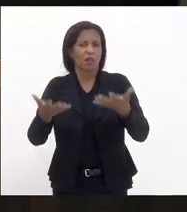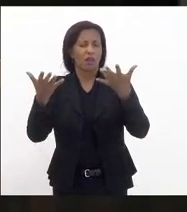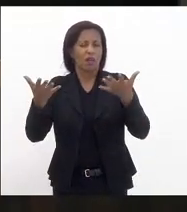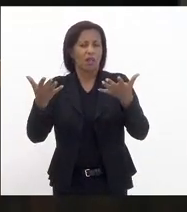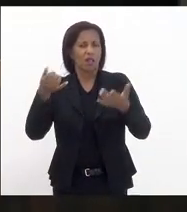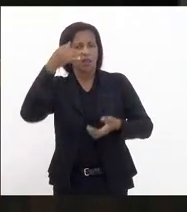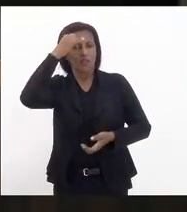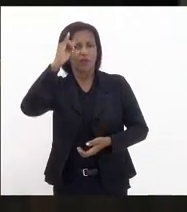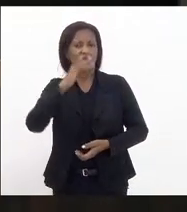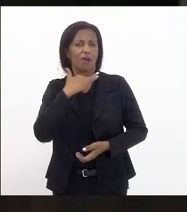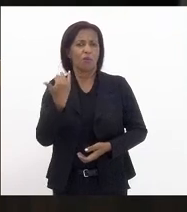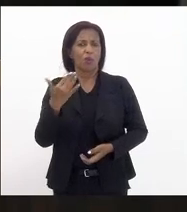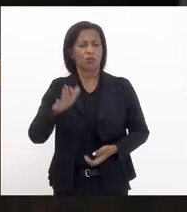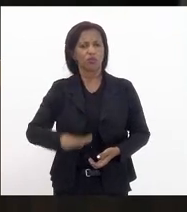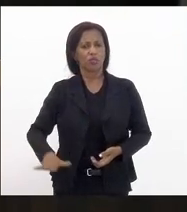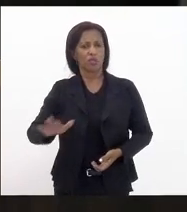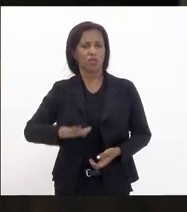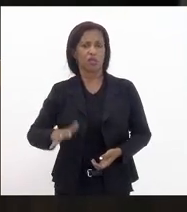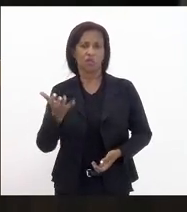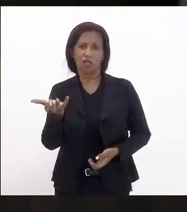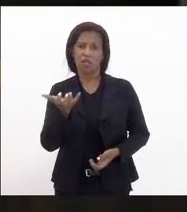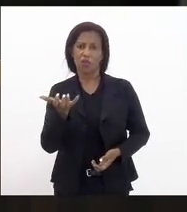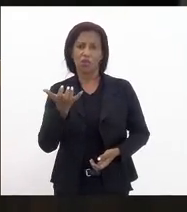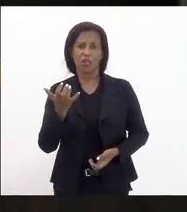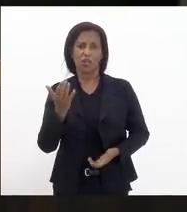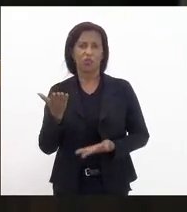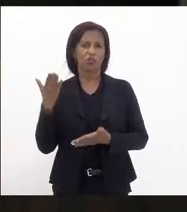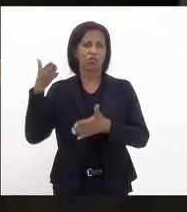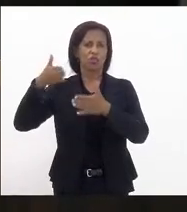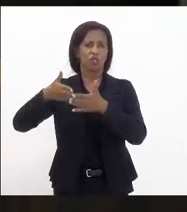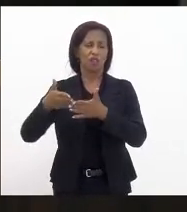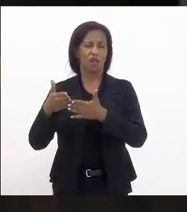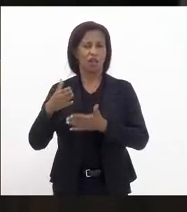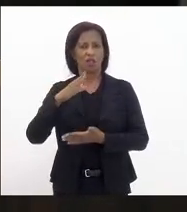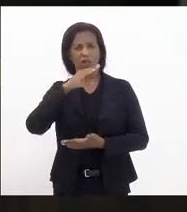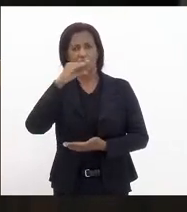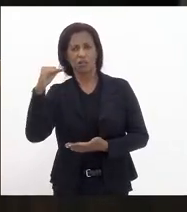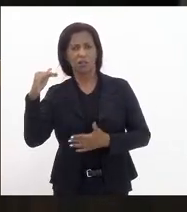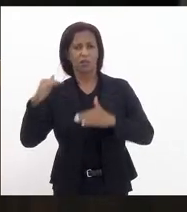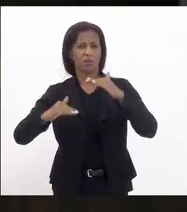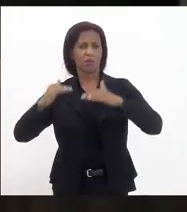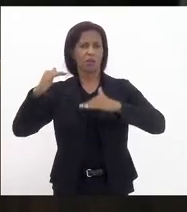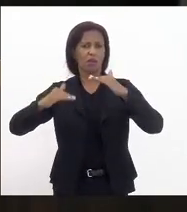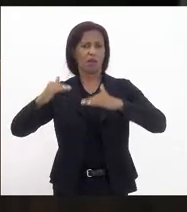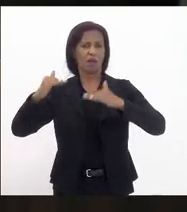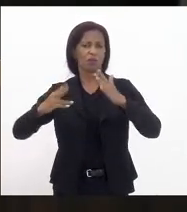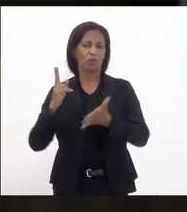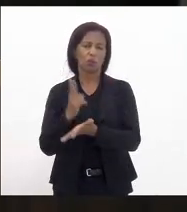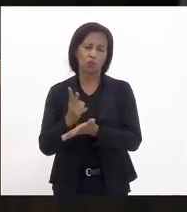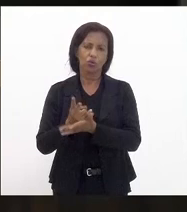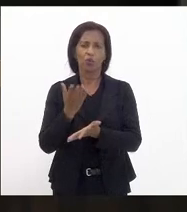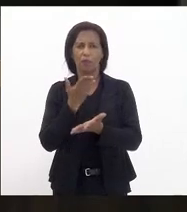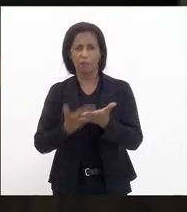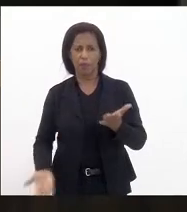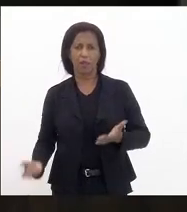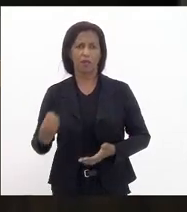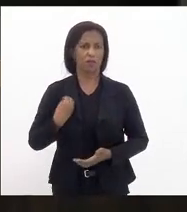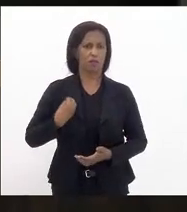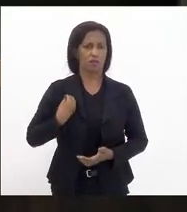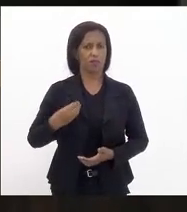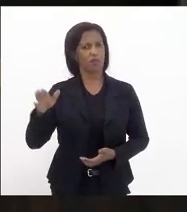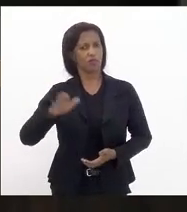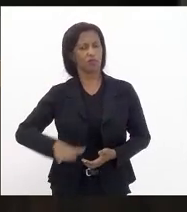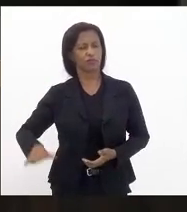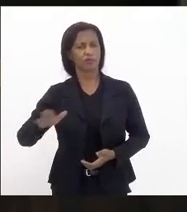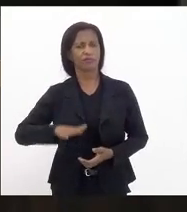mortalidade infantil e não queremos chegar na adolescência e no meado da infância a gente continuar perdendo as nossas